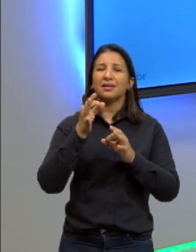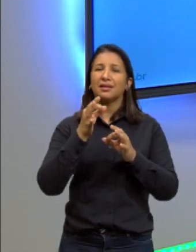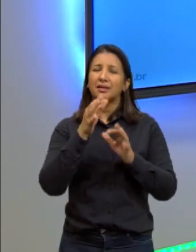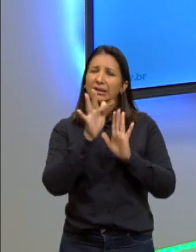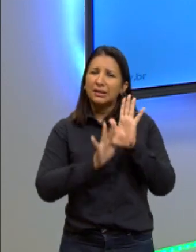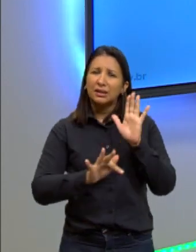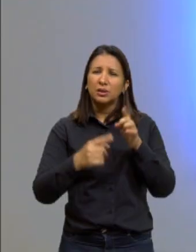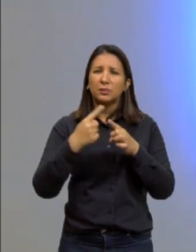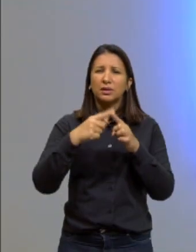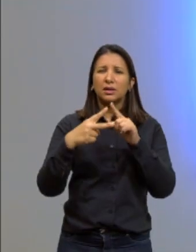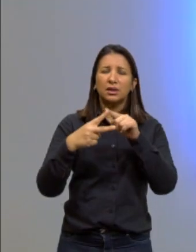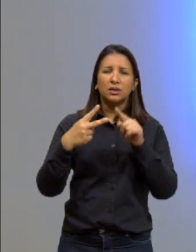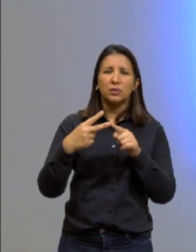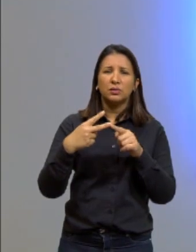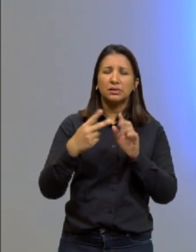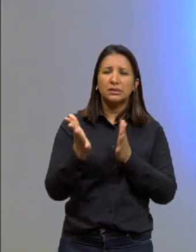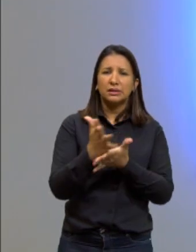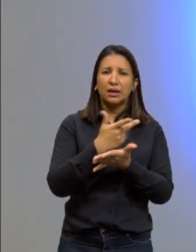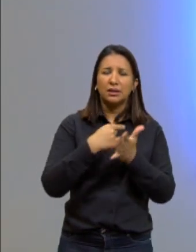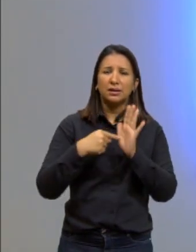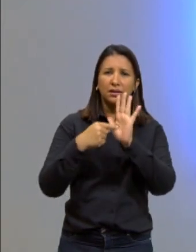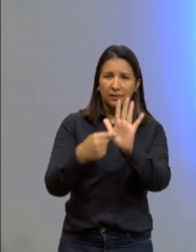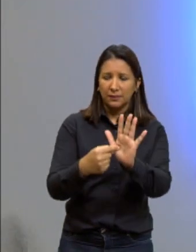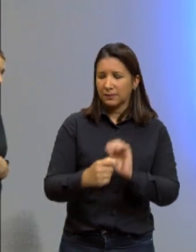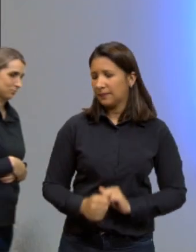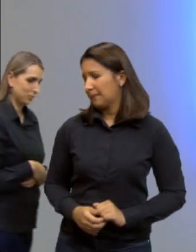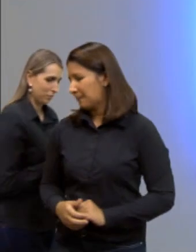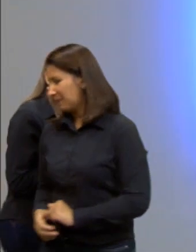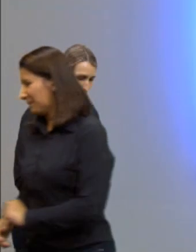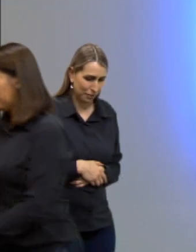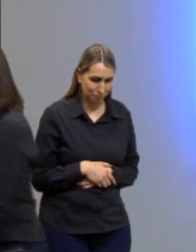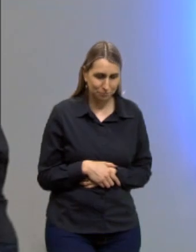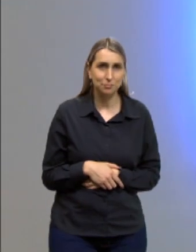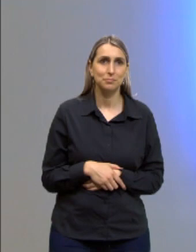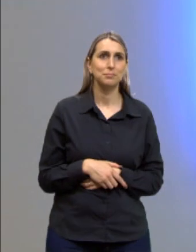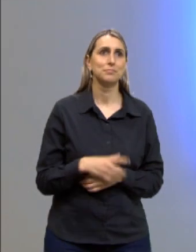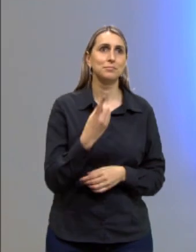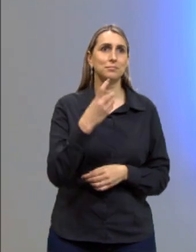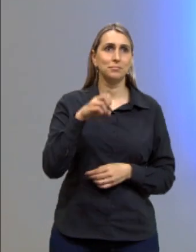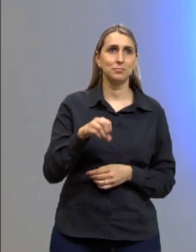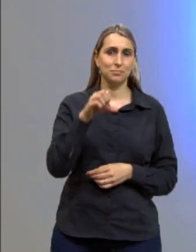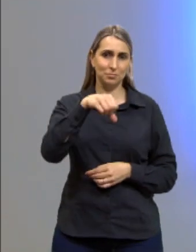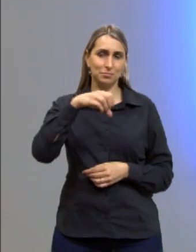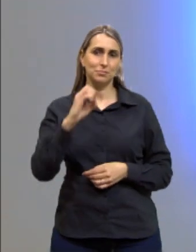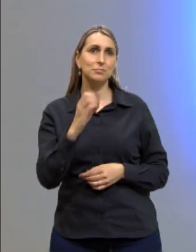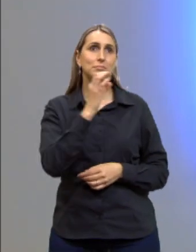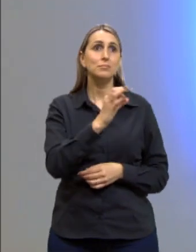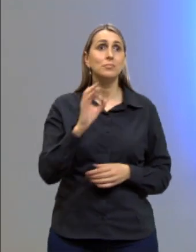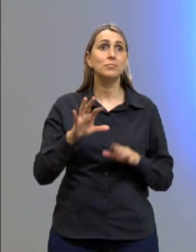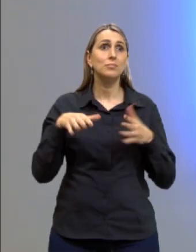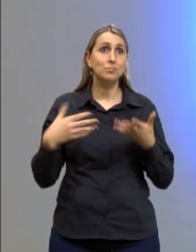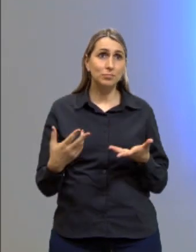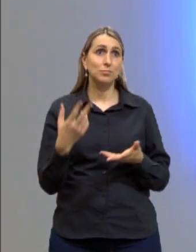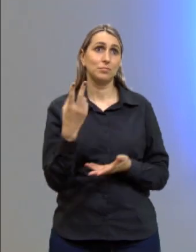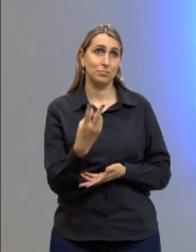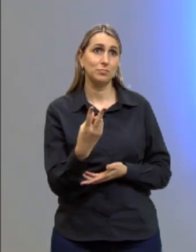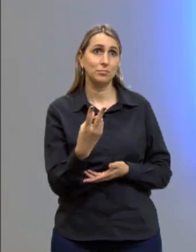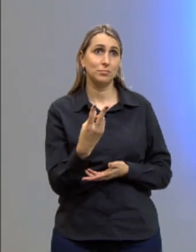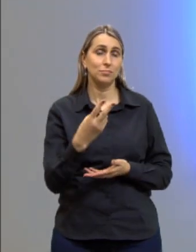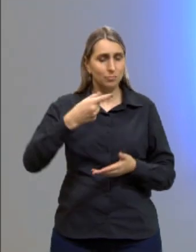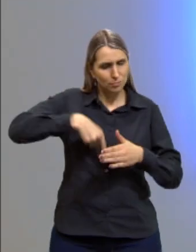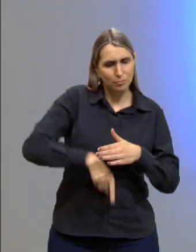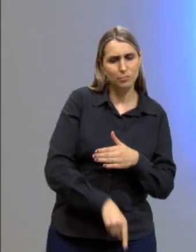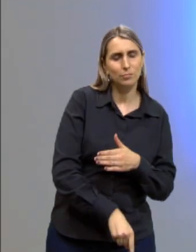porque ela já traz dois dados aqui, 15 e 90 e ela não deixa claro em nenhum momento qual dos dois que ela vai